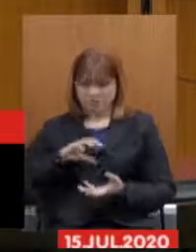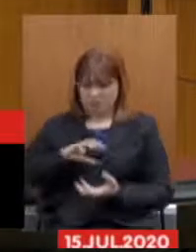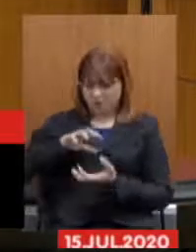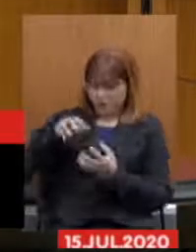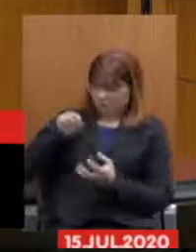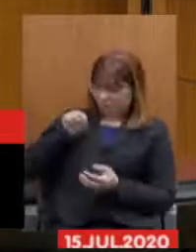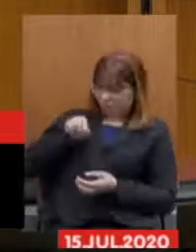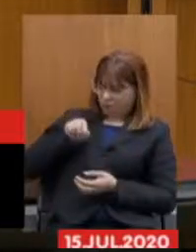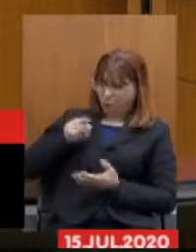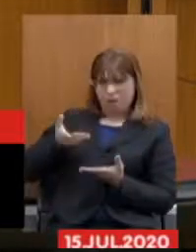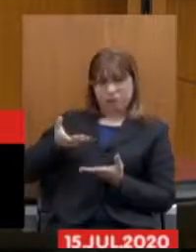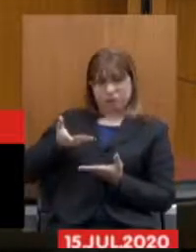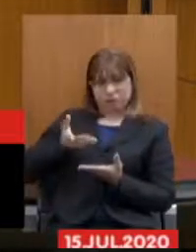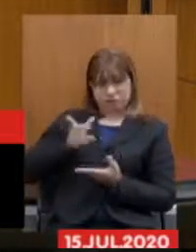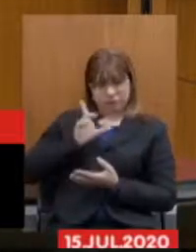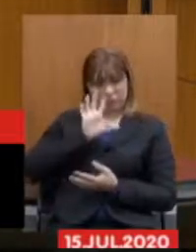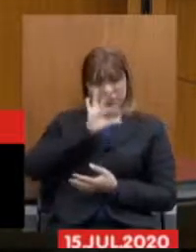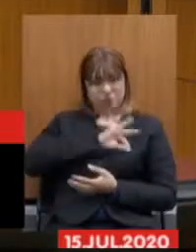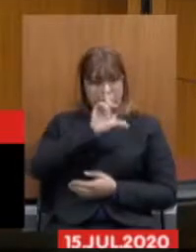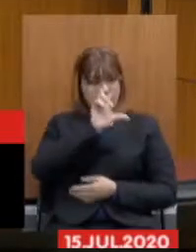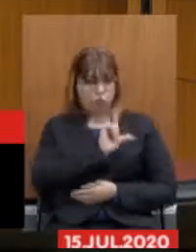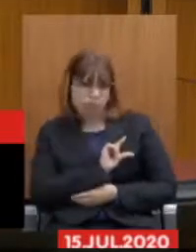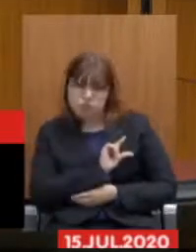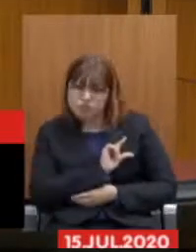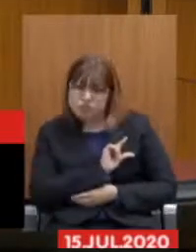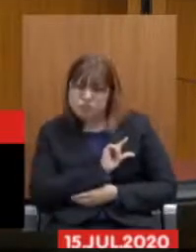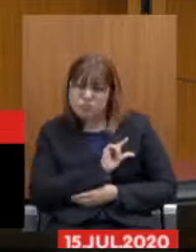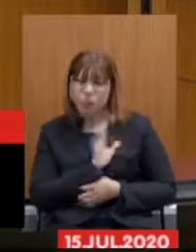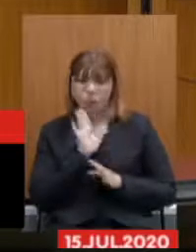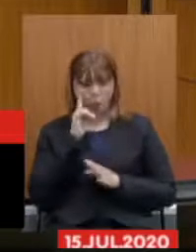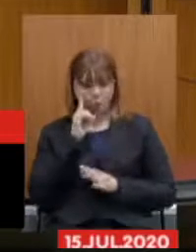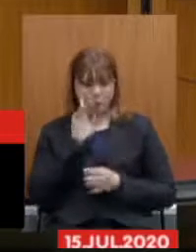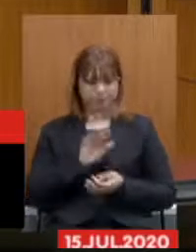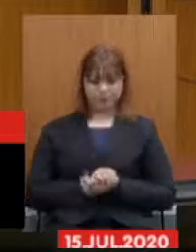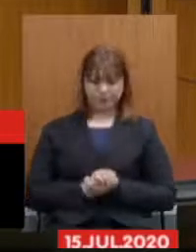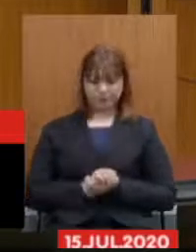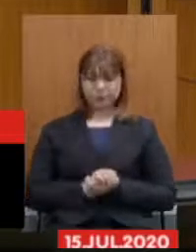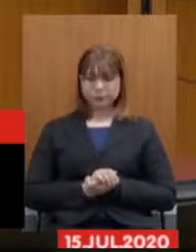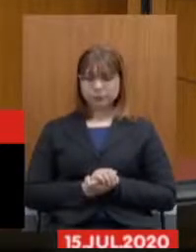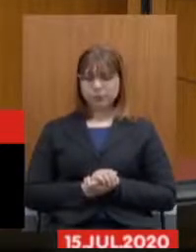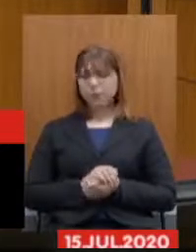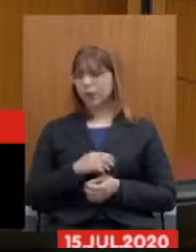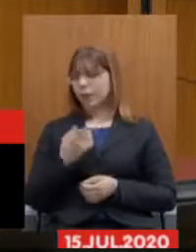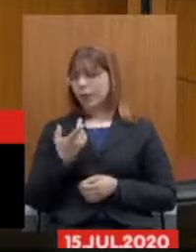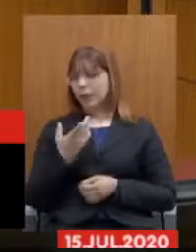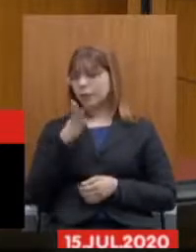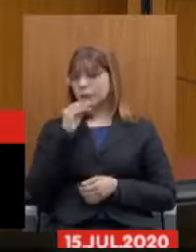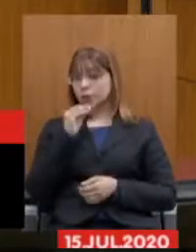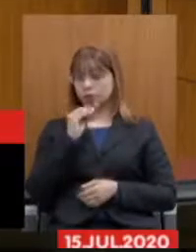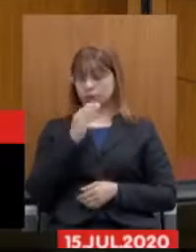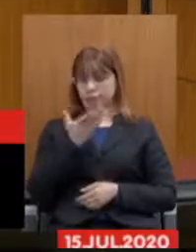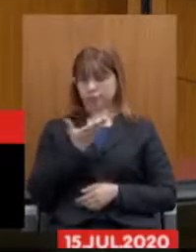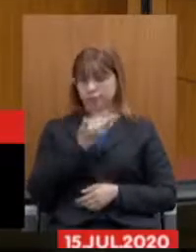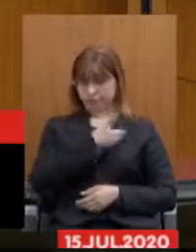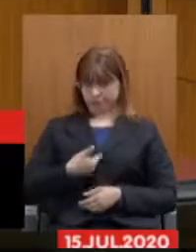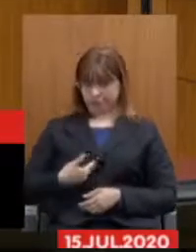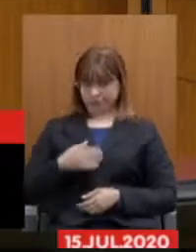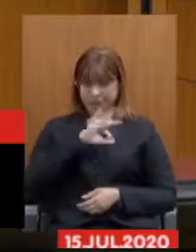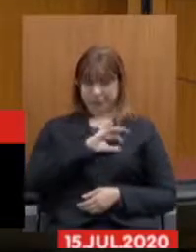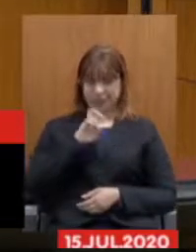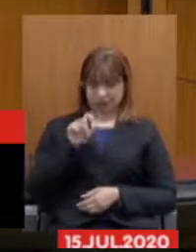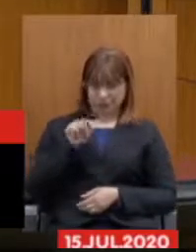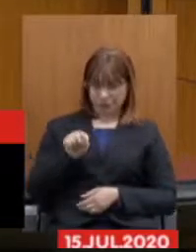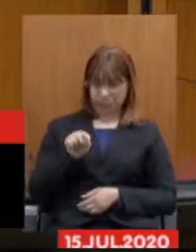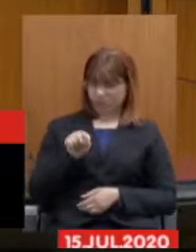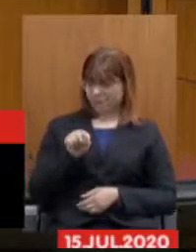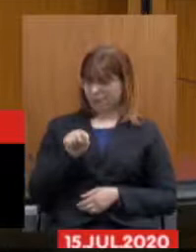o salário deles, primeiro, para começar, quando se fala que um servidor ganha cinco mil reais ou o governo, ele